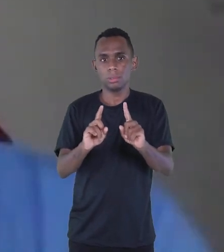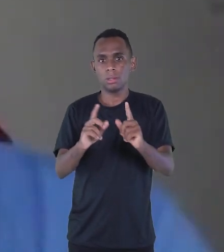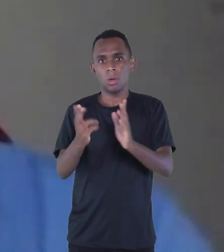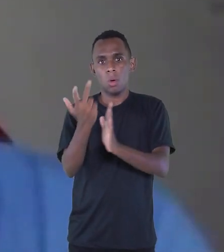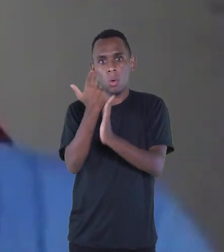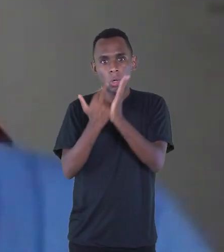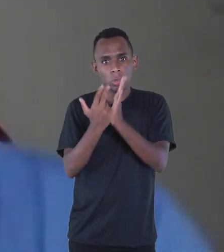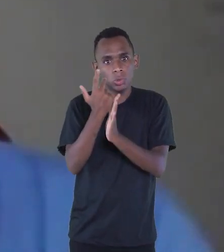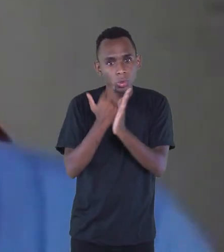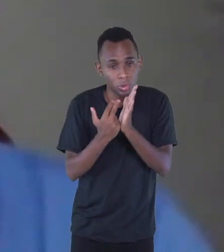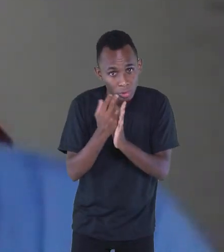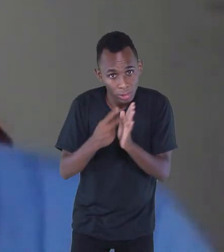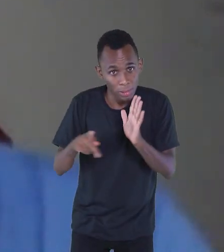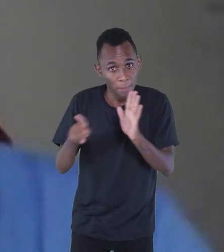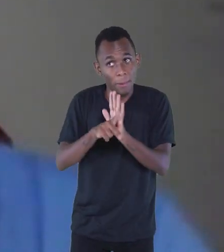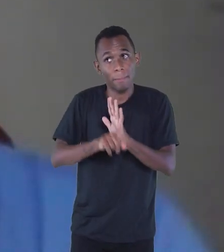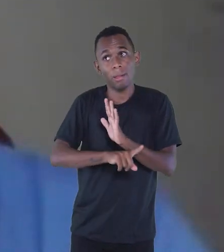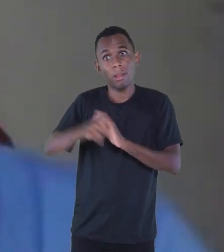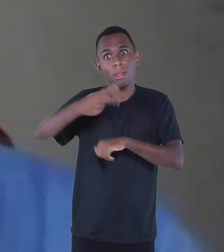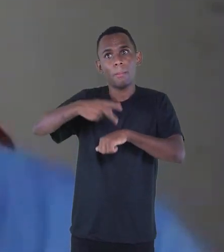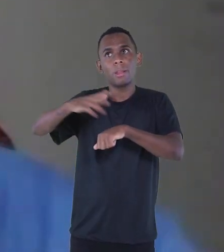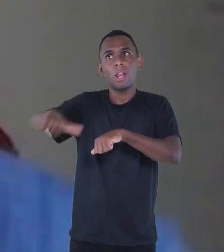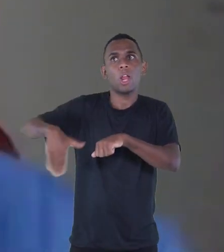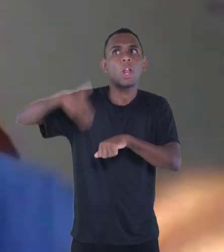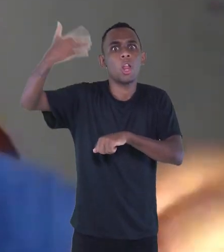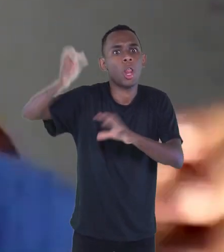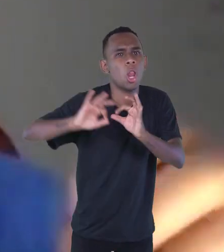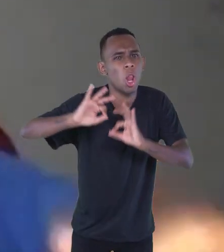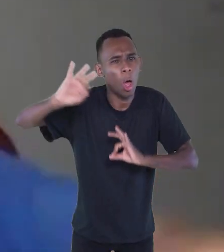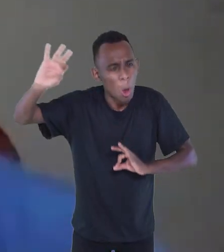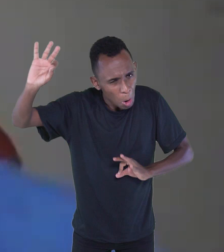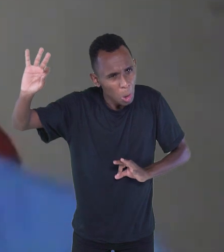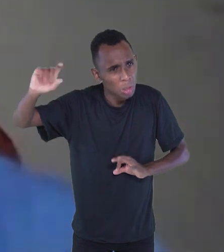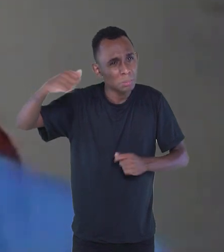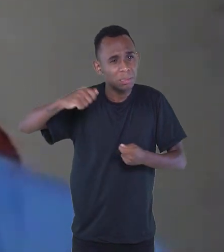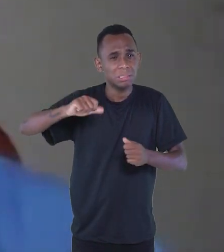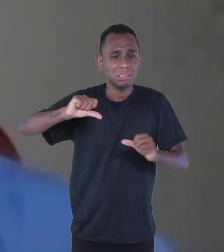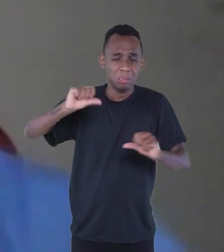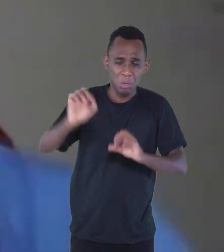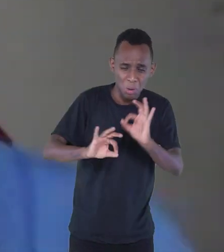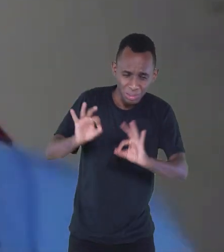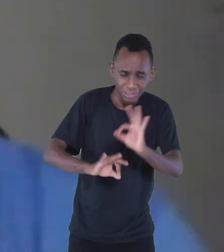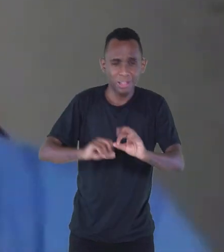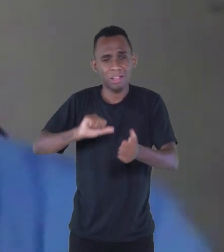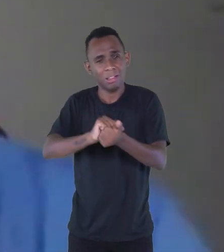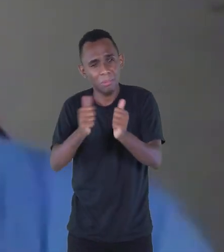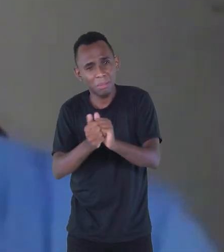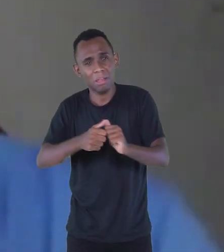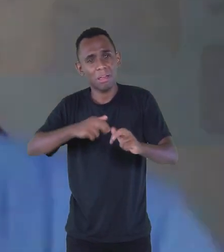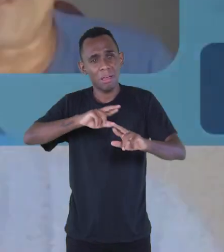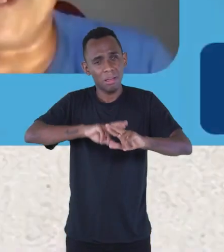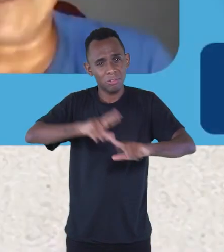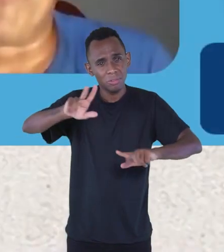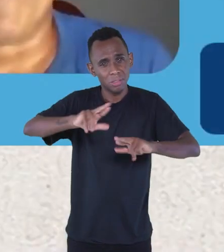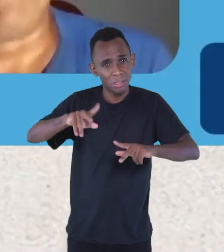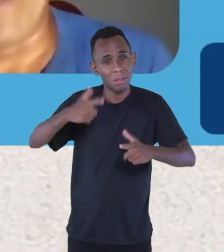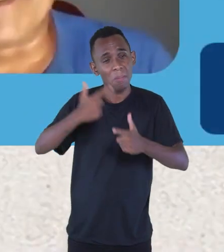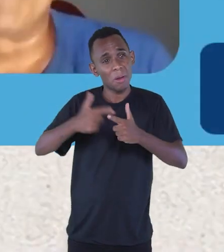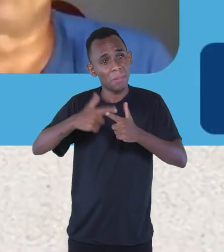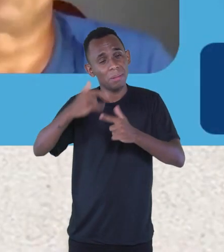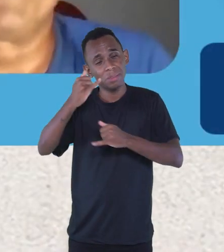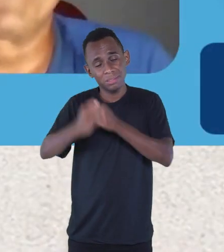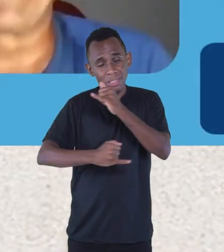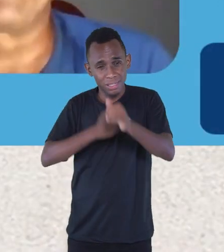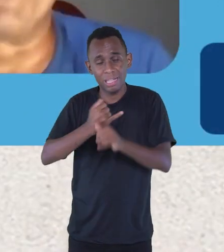ilustradora tão longe no mundo e os livros... Ah, tem que mexer aqui, tem que mexer assado. E às vezes por problemas de internet a